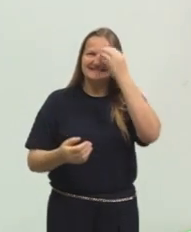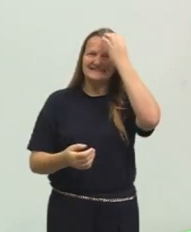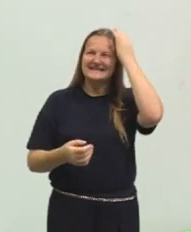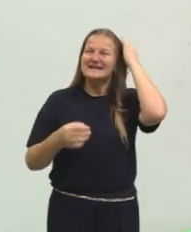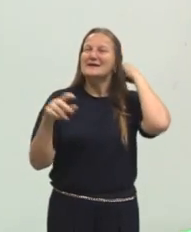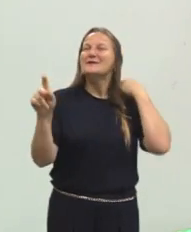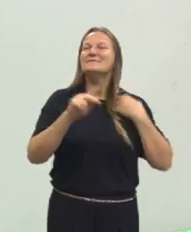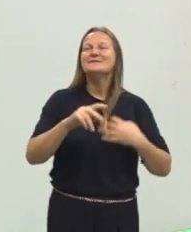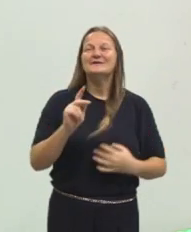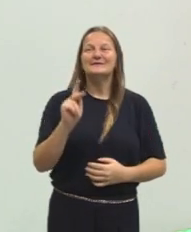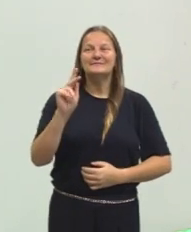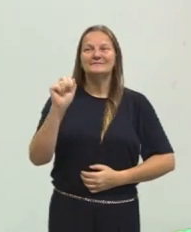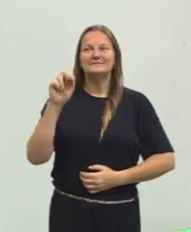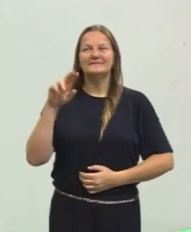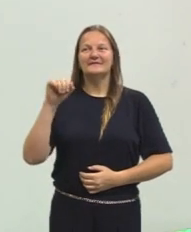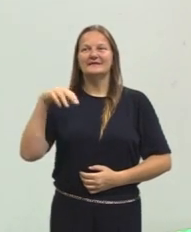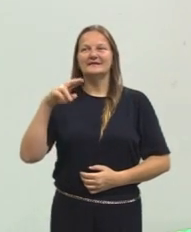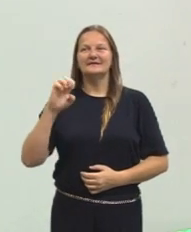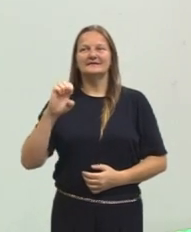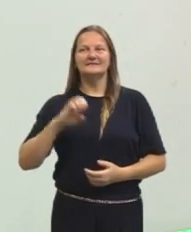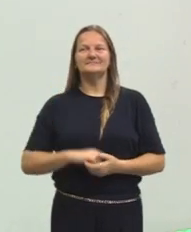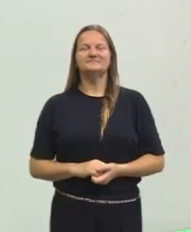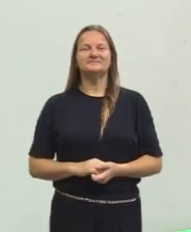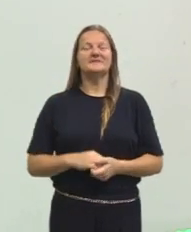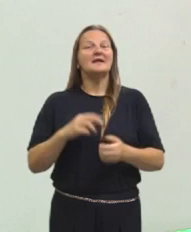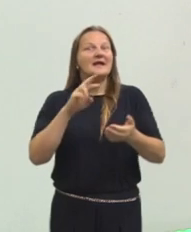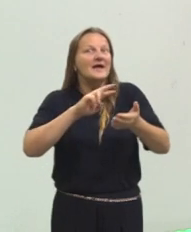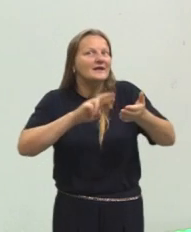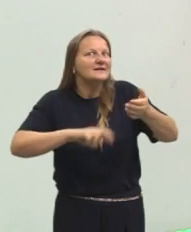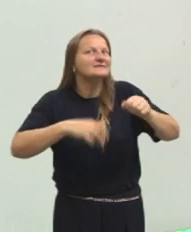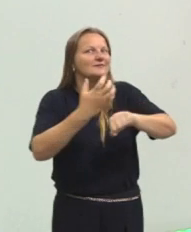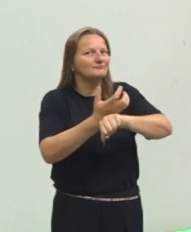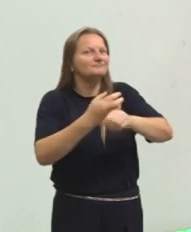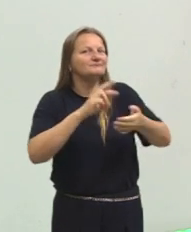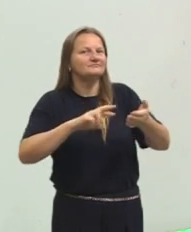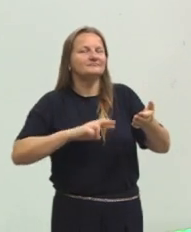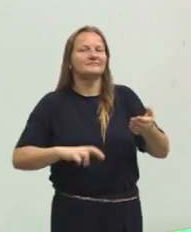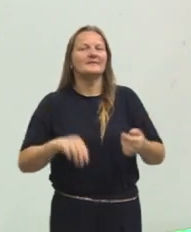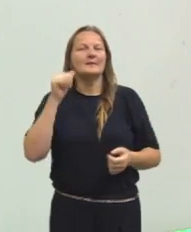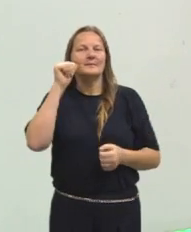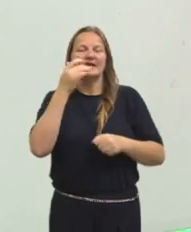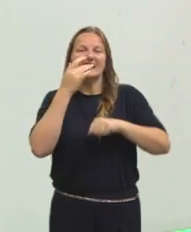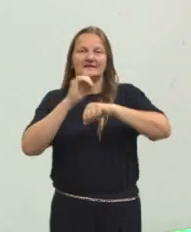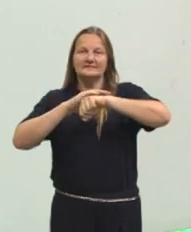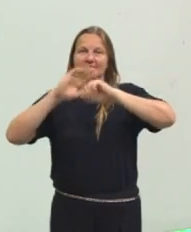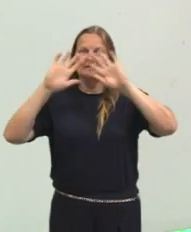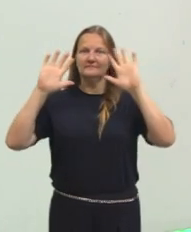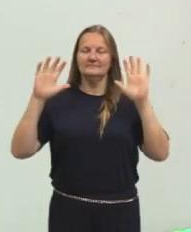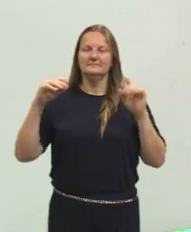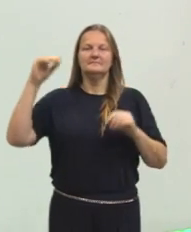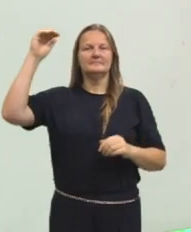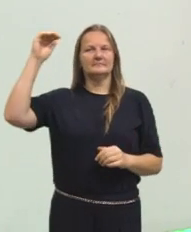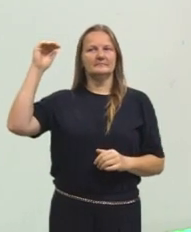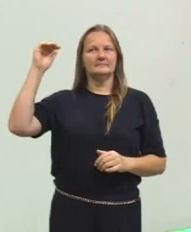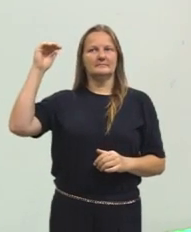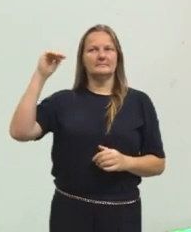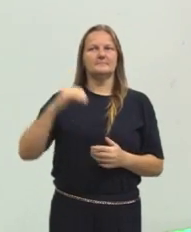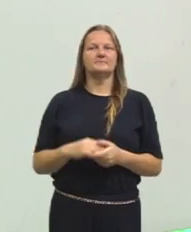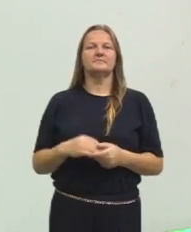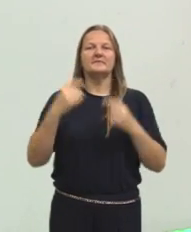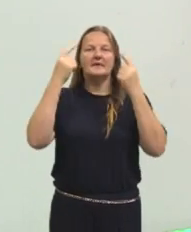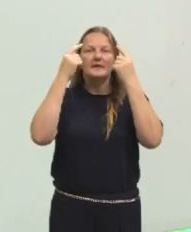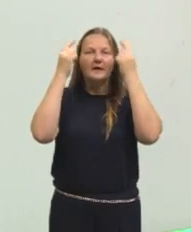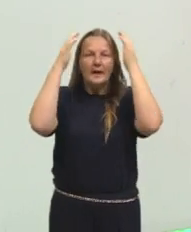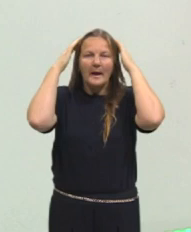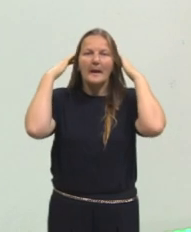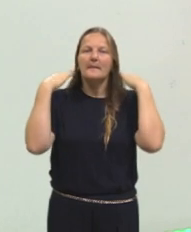sou a professora Karine Bittenbender, do componente de redação. Eu sou uma mulher de pele clara, estatura mediana, cabelos e olhos